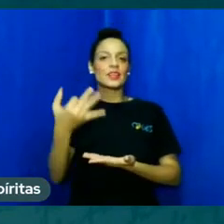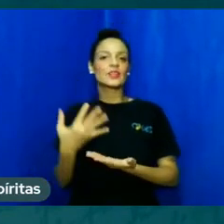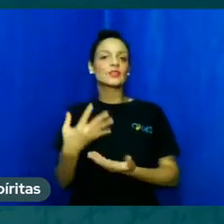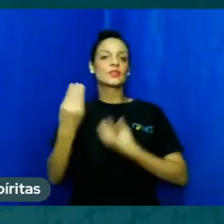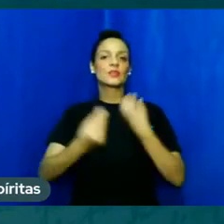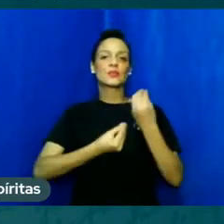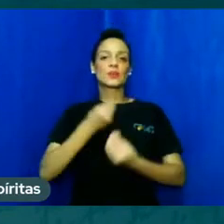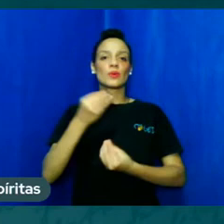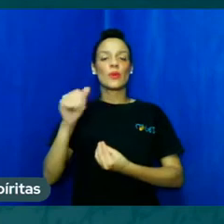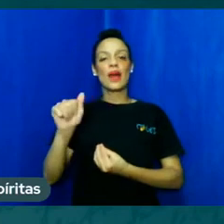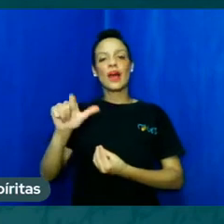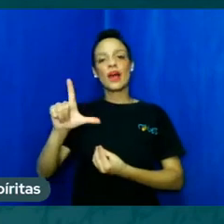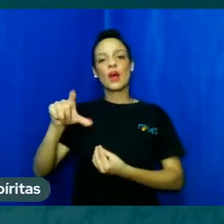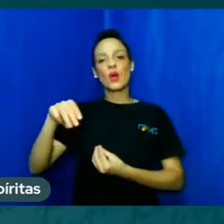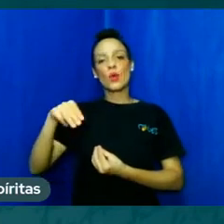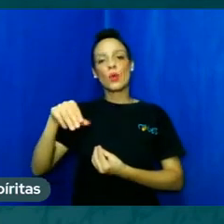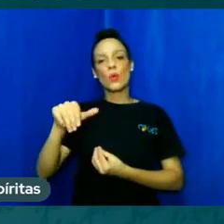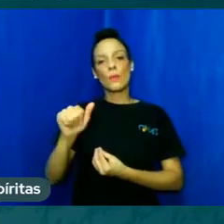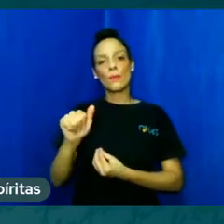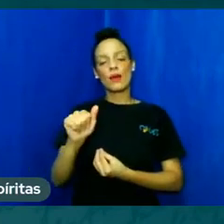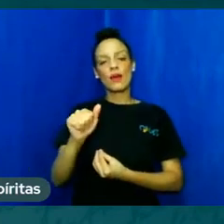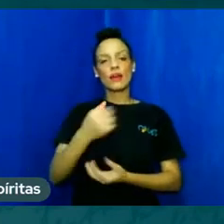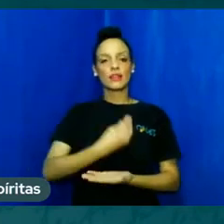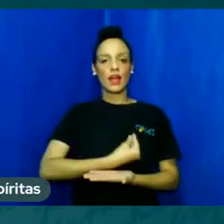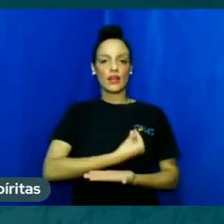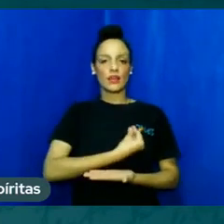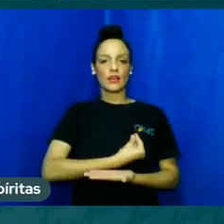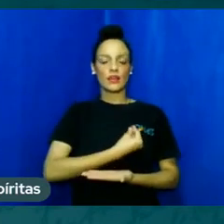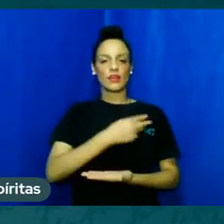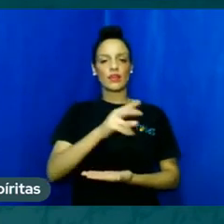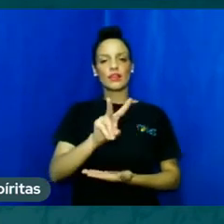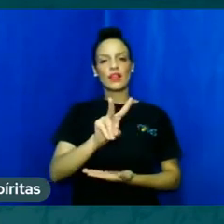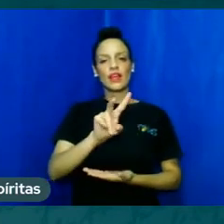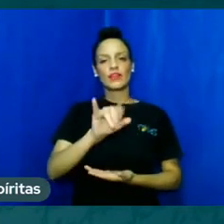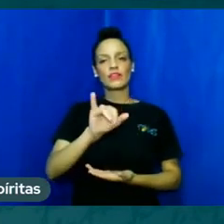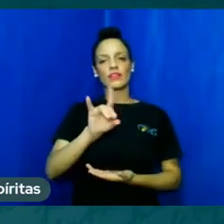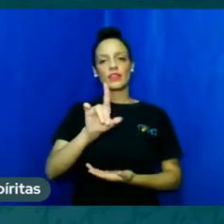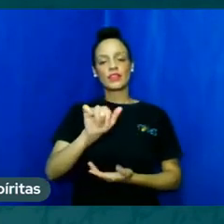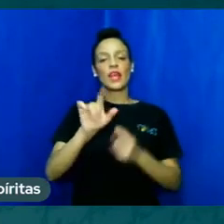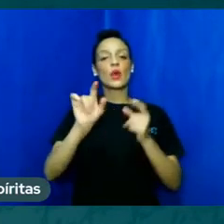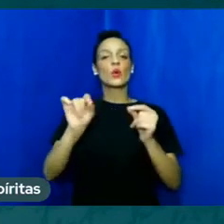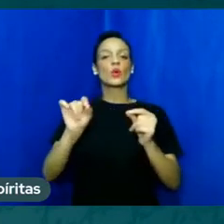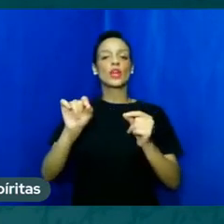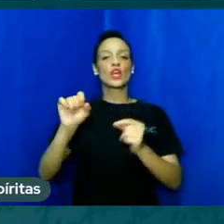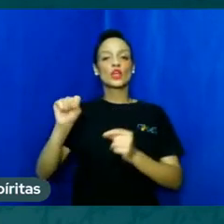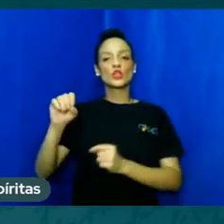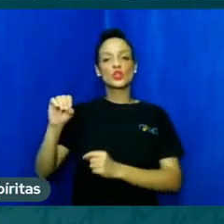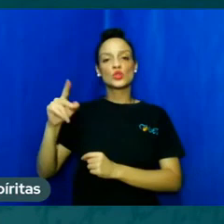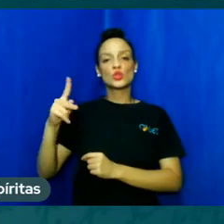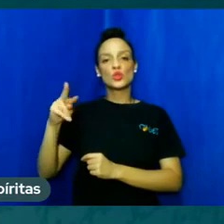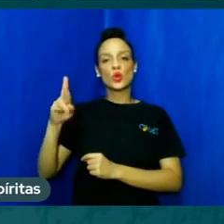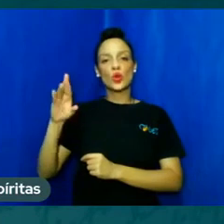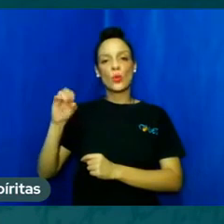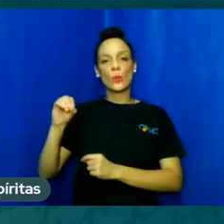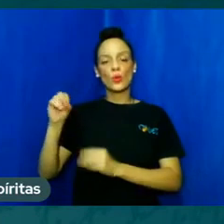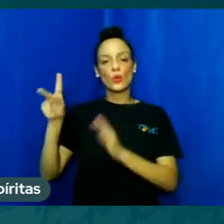Deus, é o sopro do Criador, numa atitude perfeita de amor, que dizia e cantava Gonzaguinha. Então, é